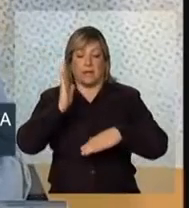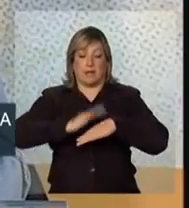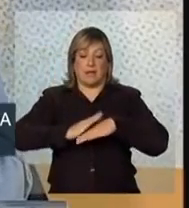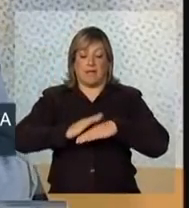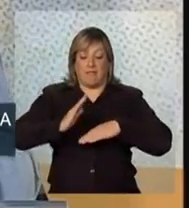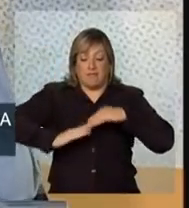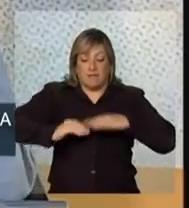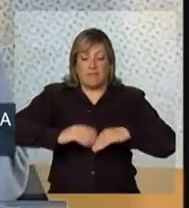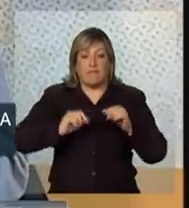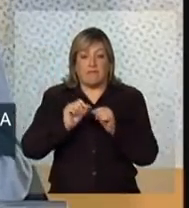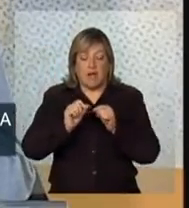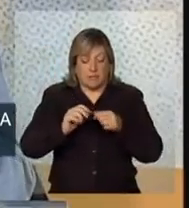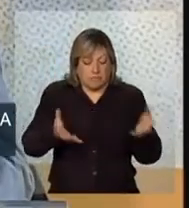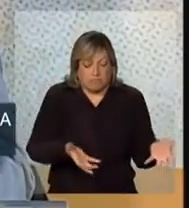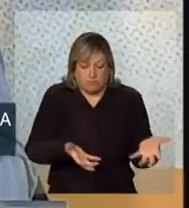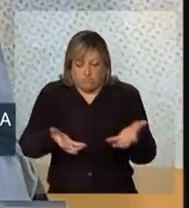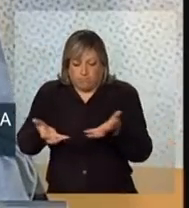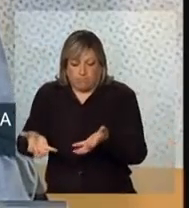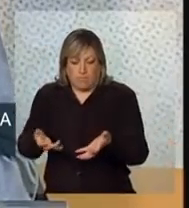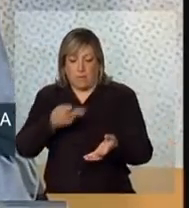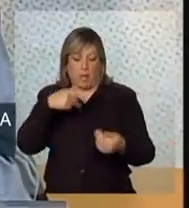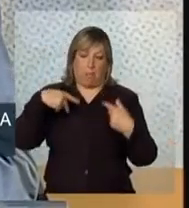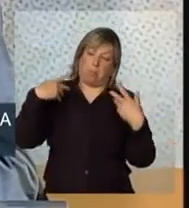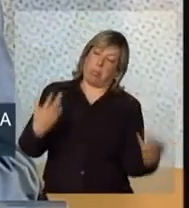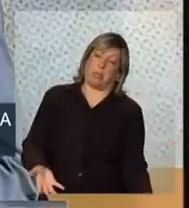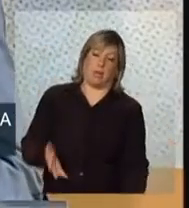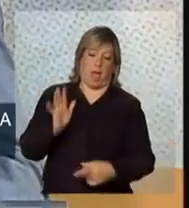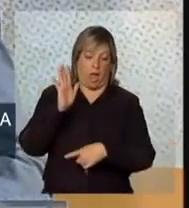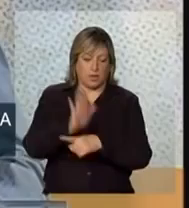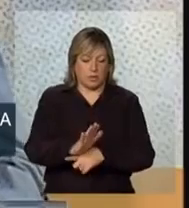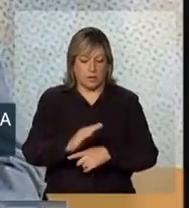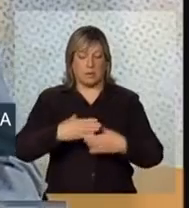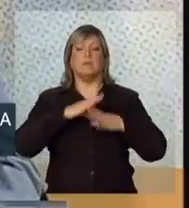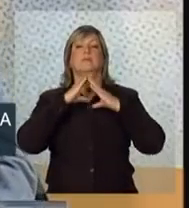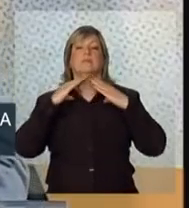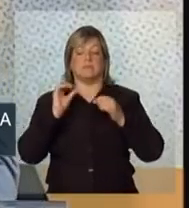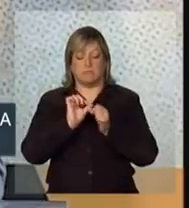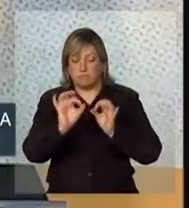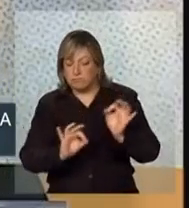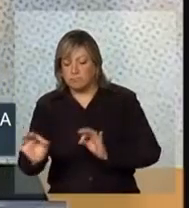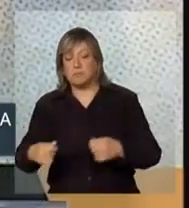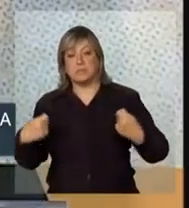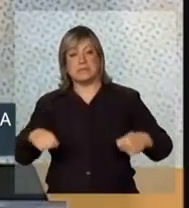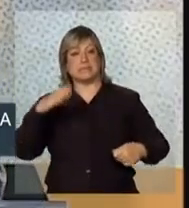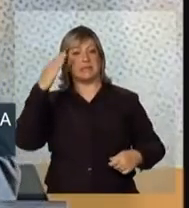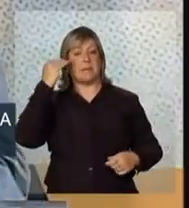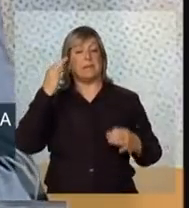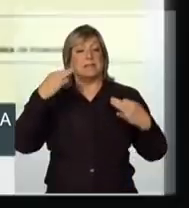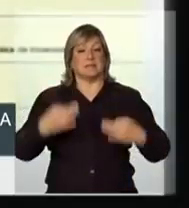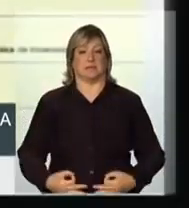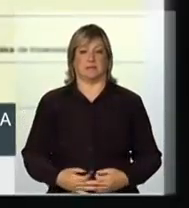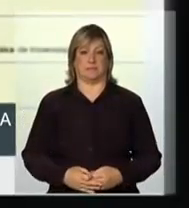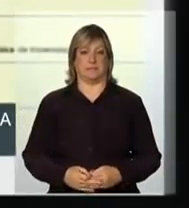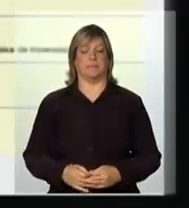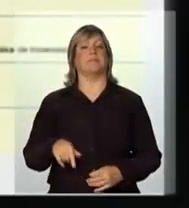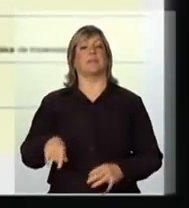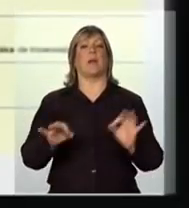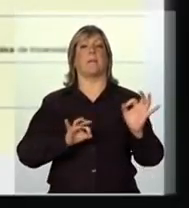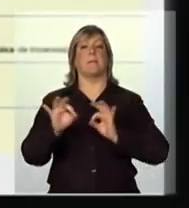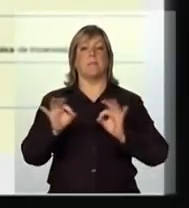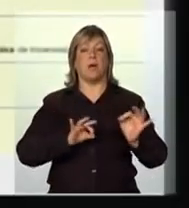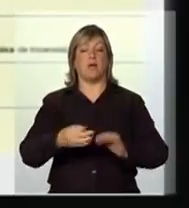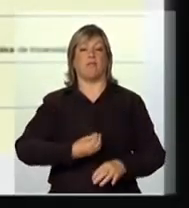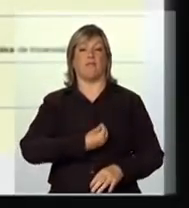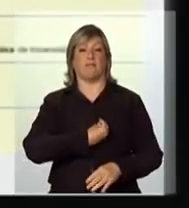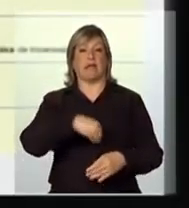o impacto às mortes e às sequelas graves nas pessoas acidentadas. Pode passar. O projeto Vida Nutrante já tem alguns resultados